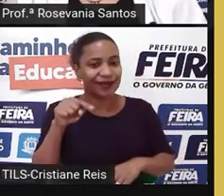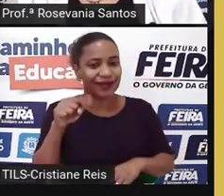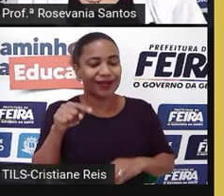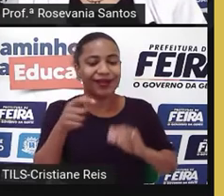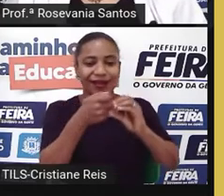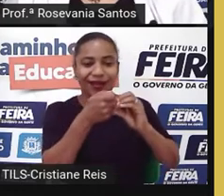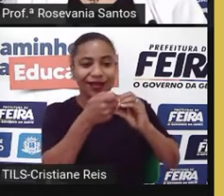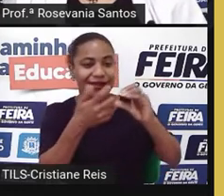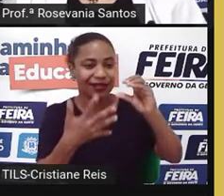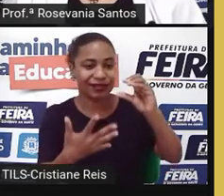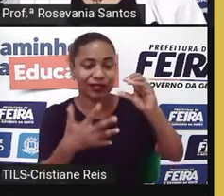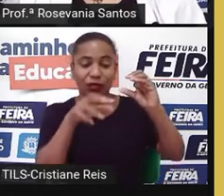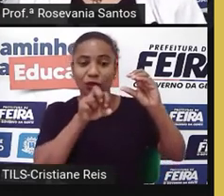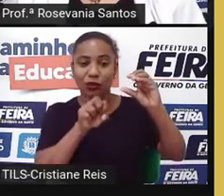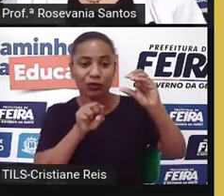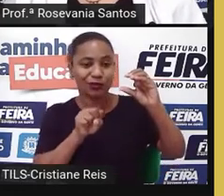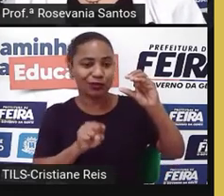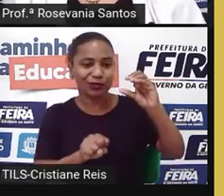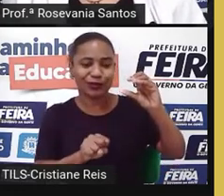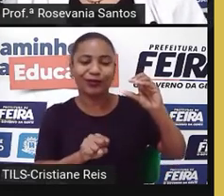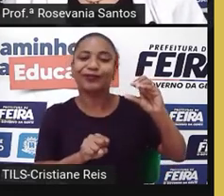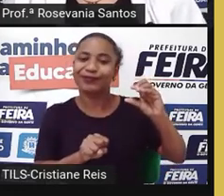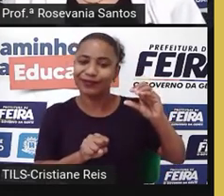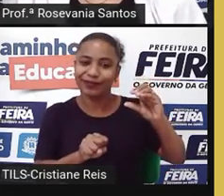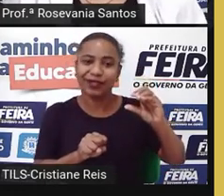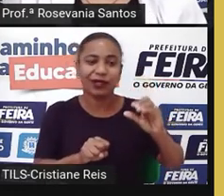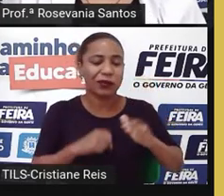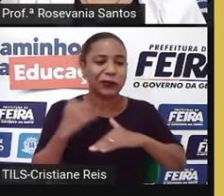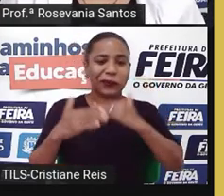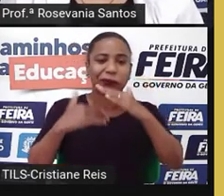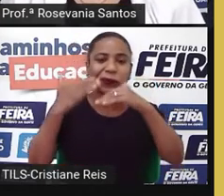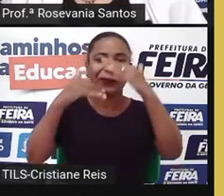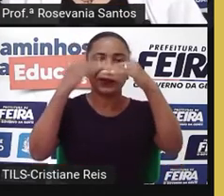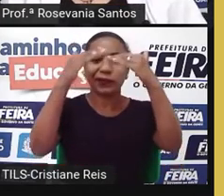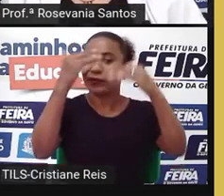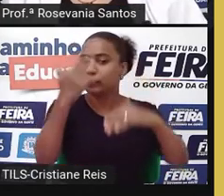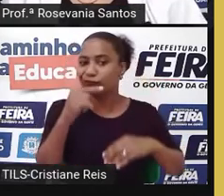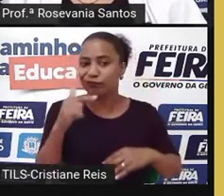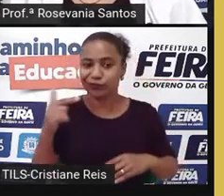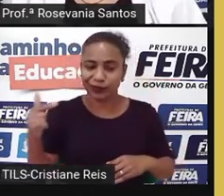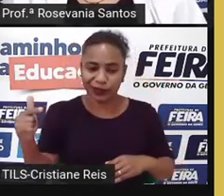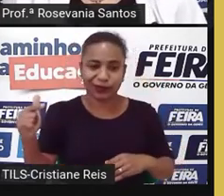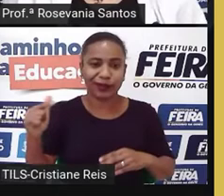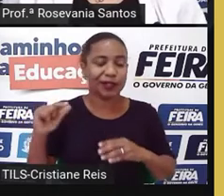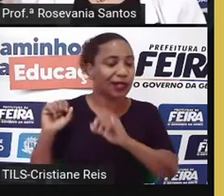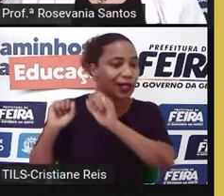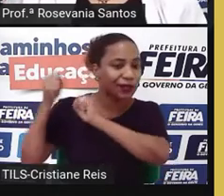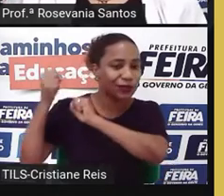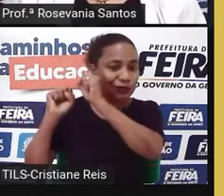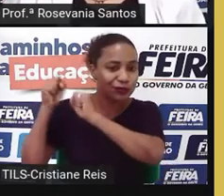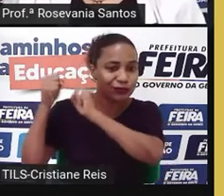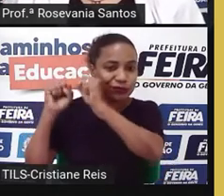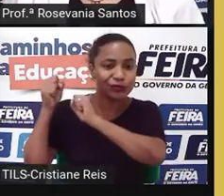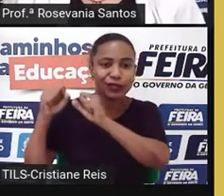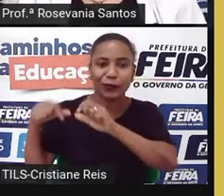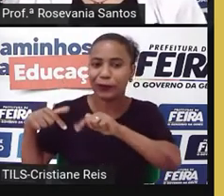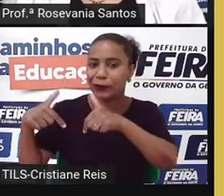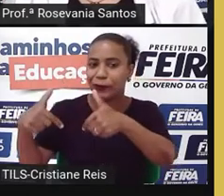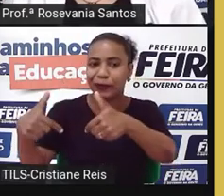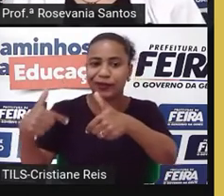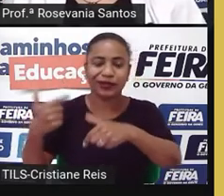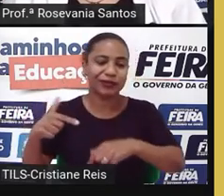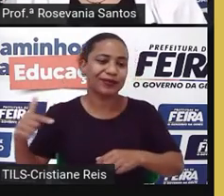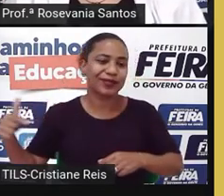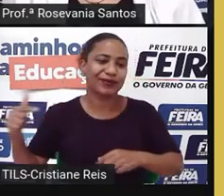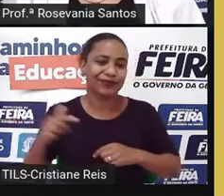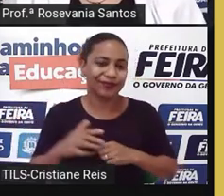característica de, infelizmente, não ter um grande desenvolvimento, nem industrial, e nem ligado às